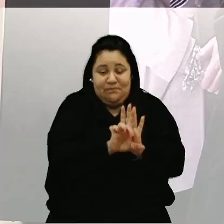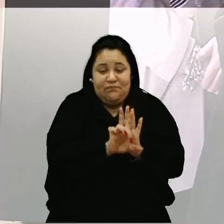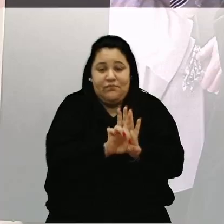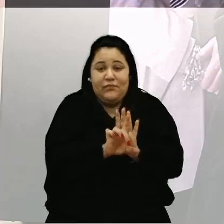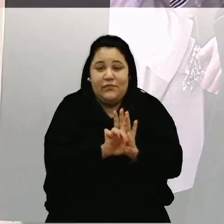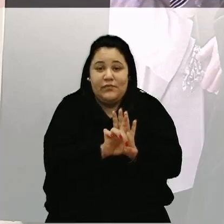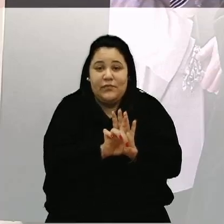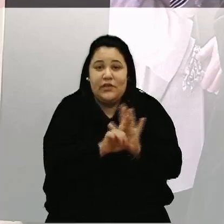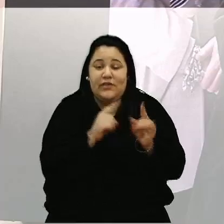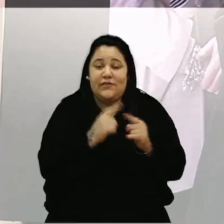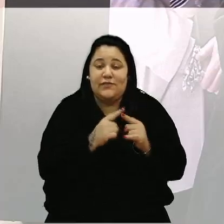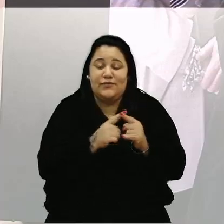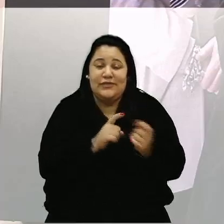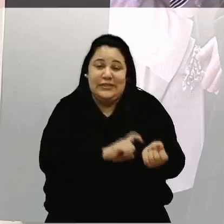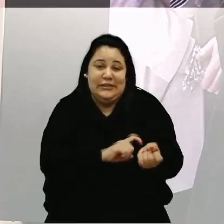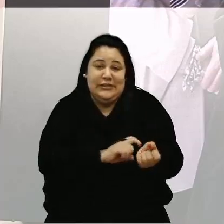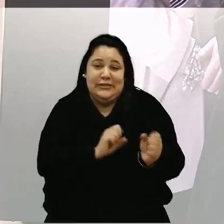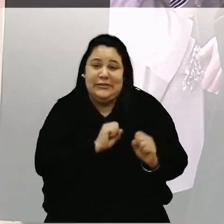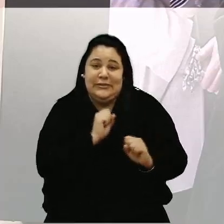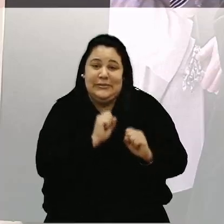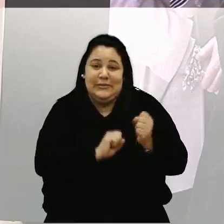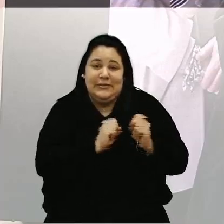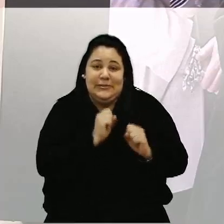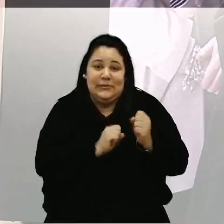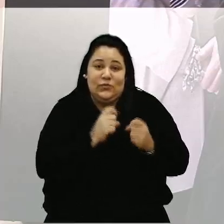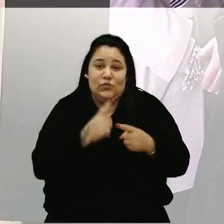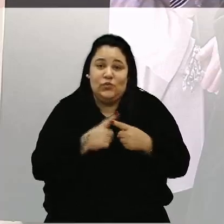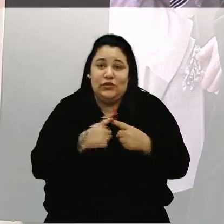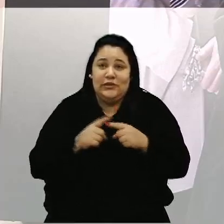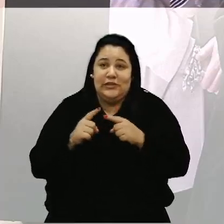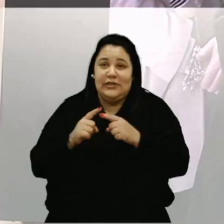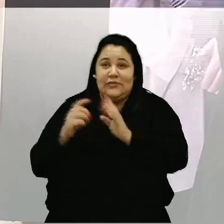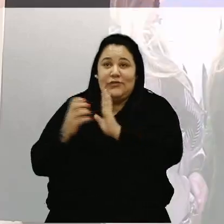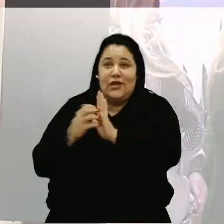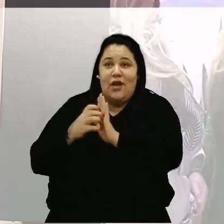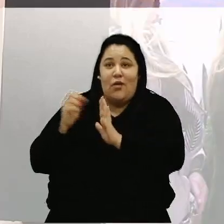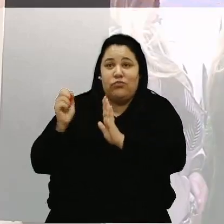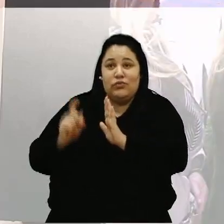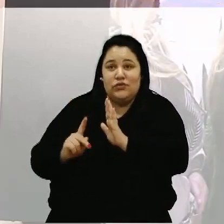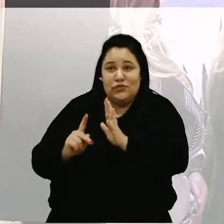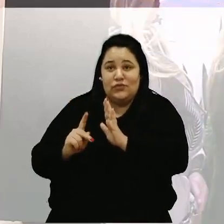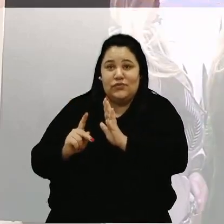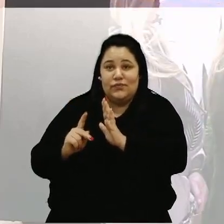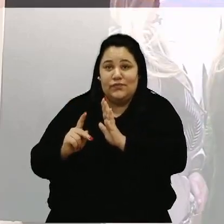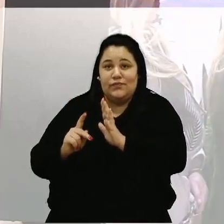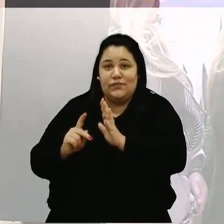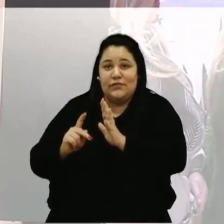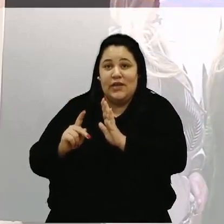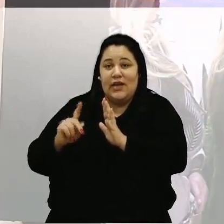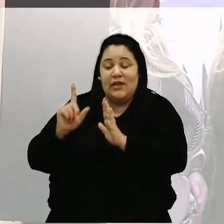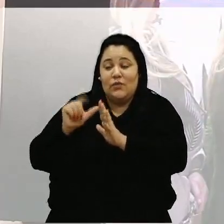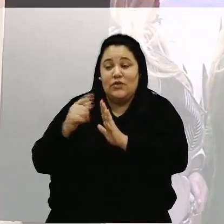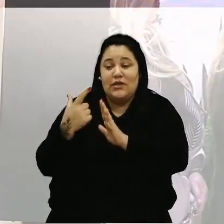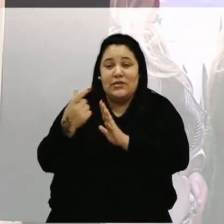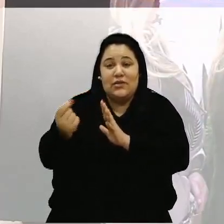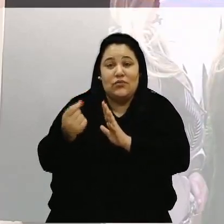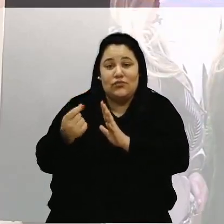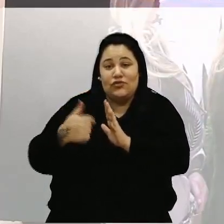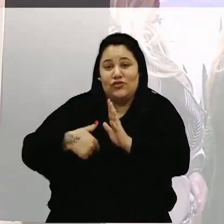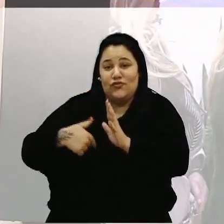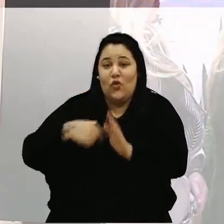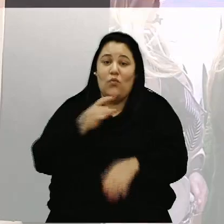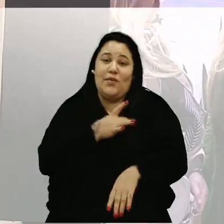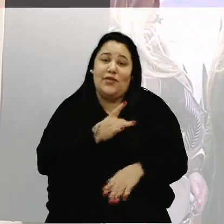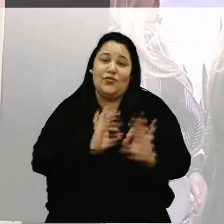apreensivo, porque essa servidora se aposentou, e com a aposentadoria dela, se ficou com receio de que um projeto tão importante